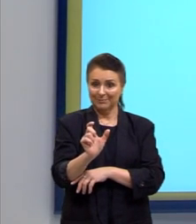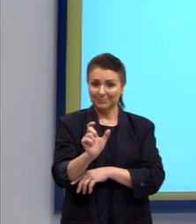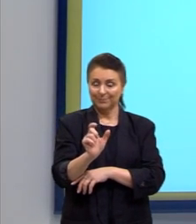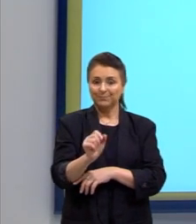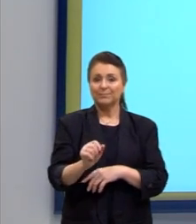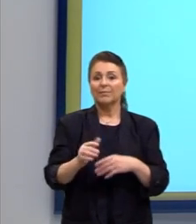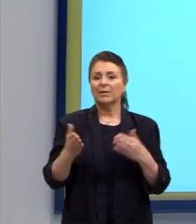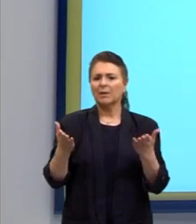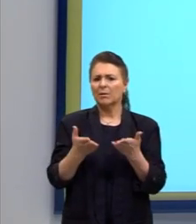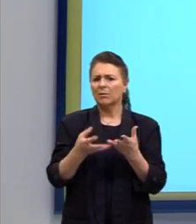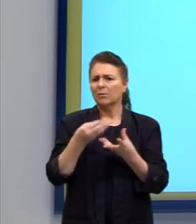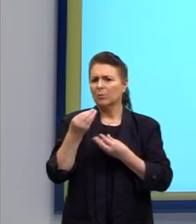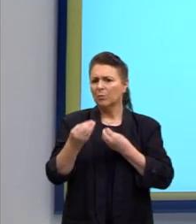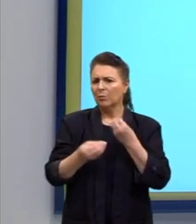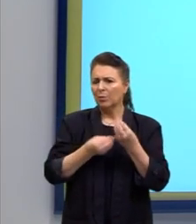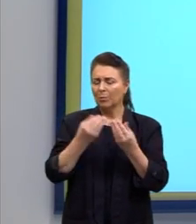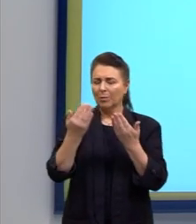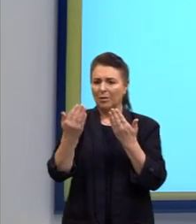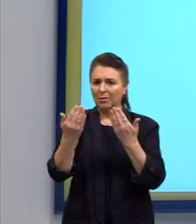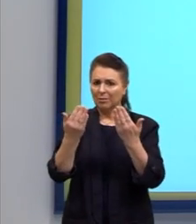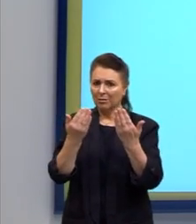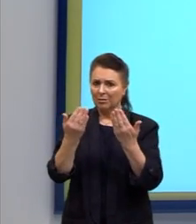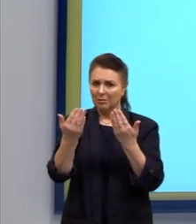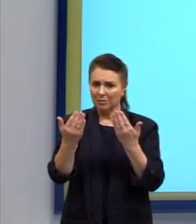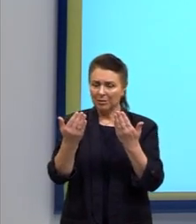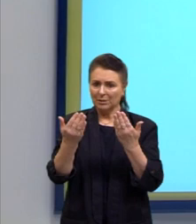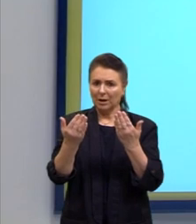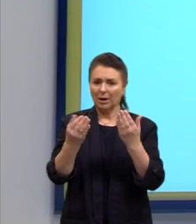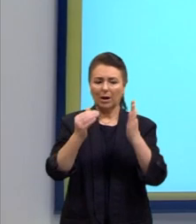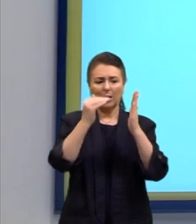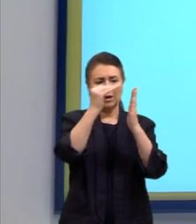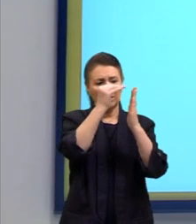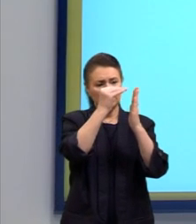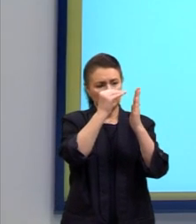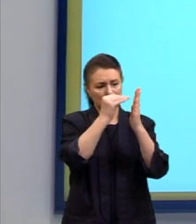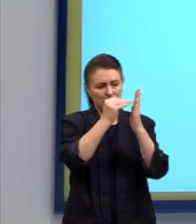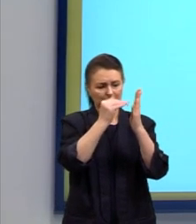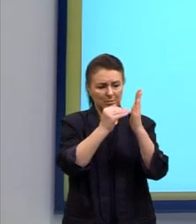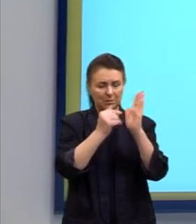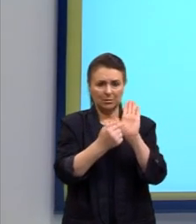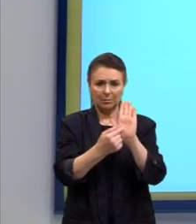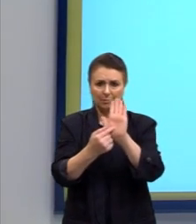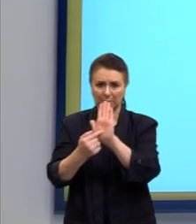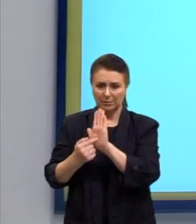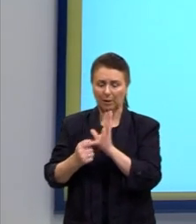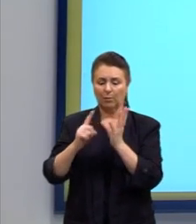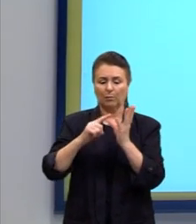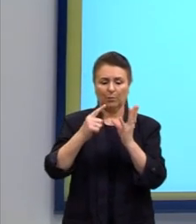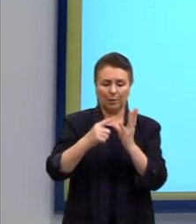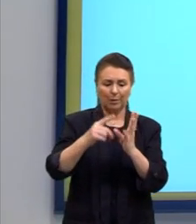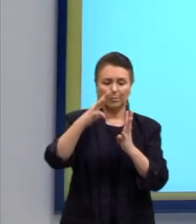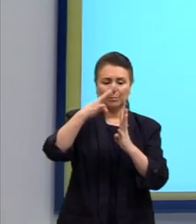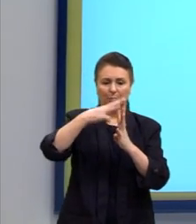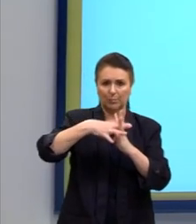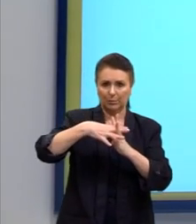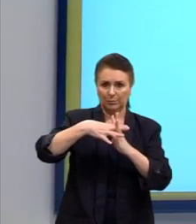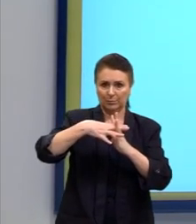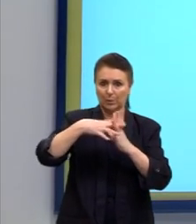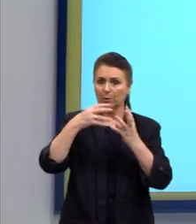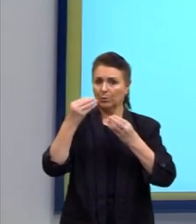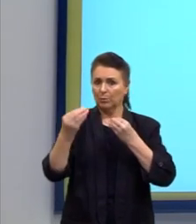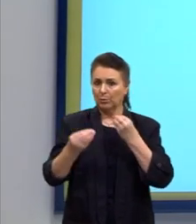E agora, como é que eu vou analisar a ordem que vai aparecer, vogais, consoantes? Nós podemos